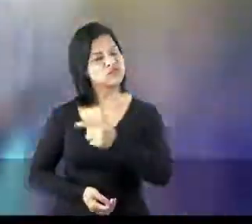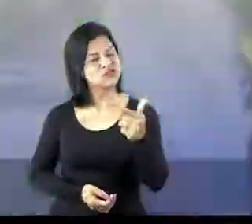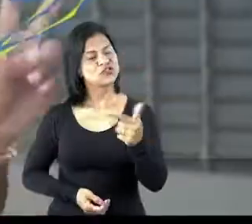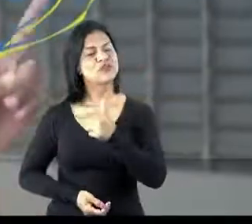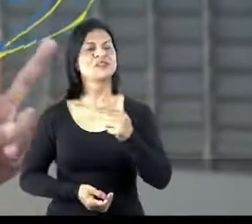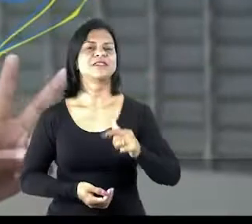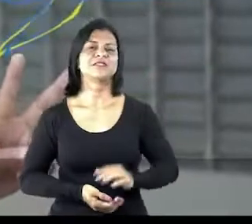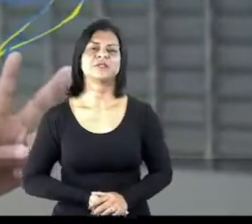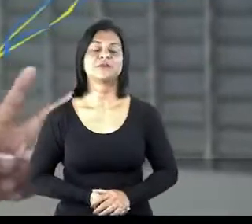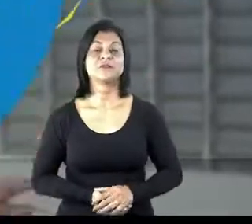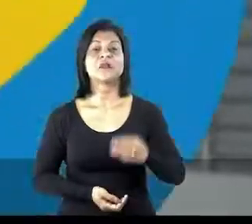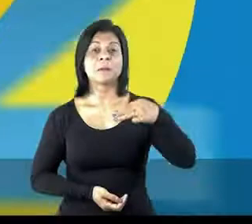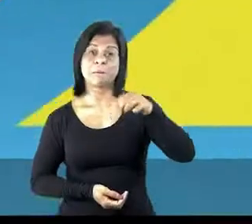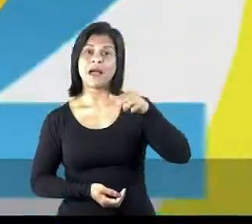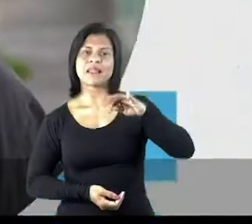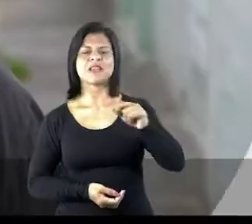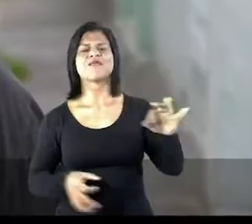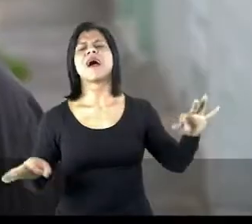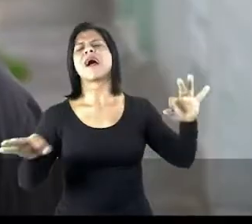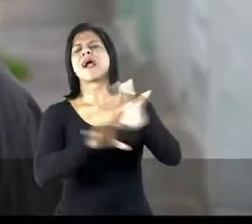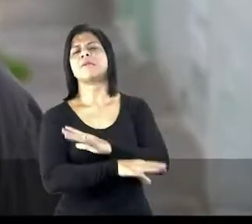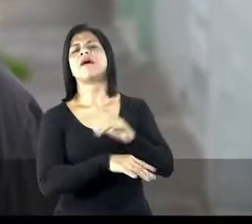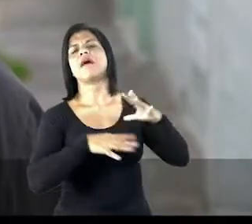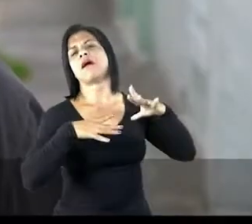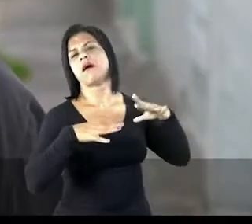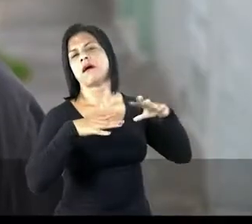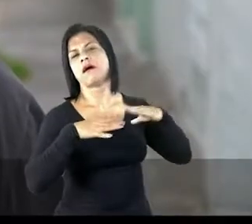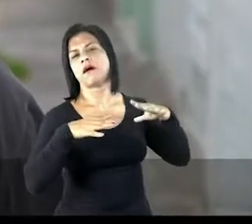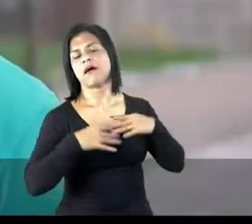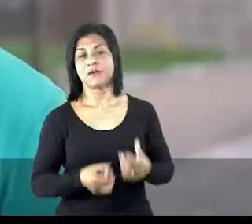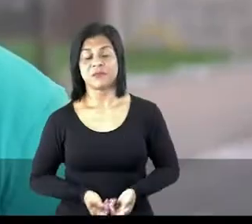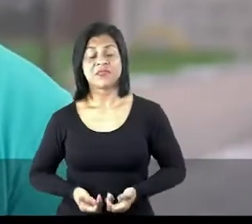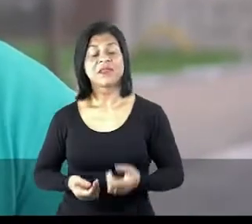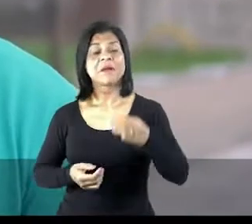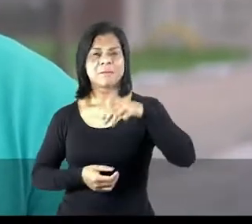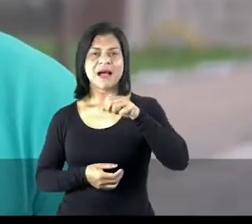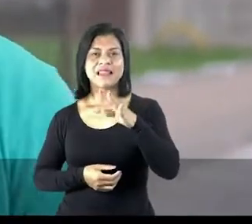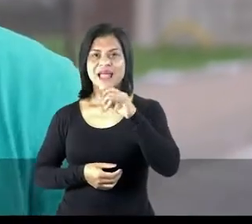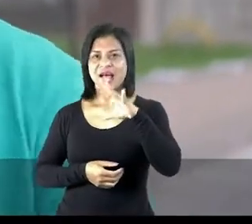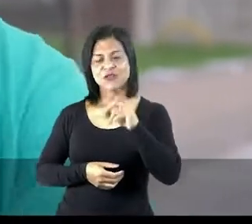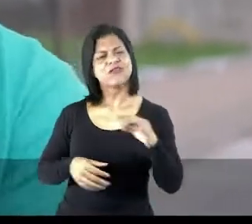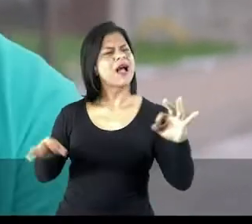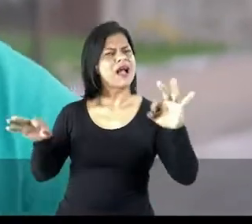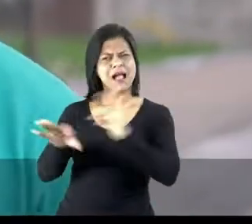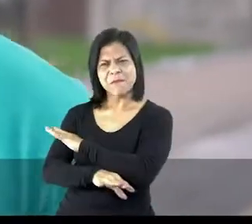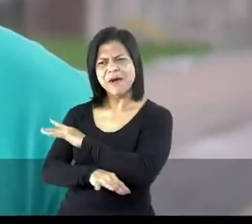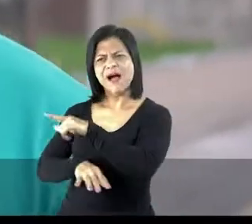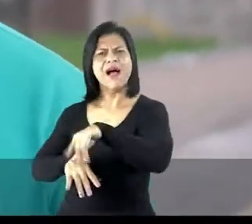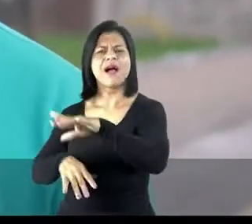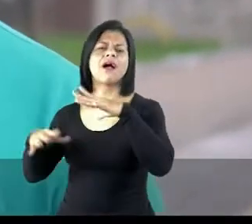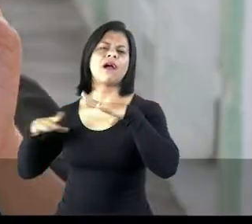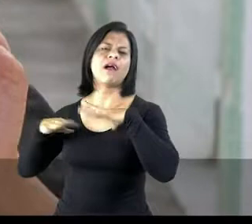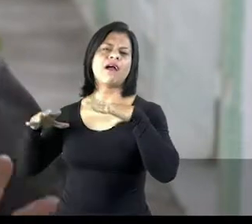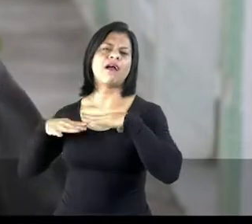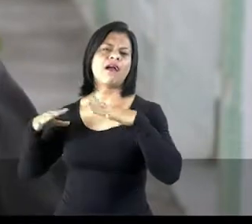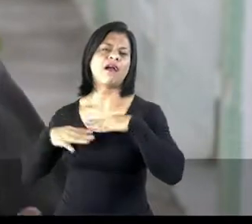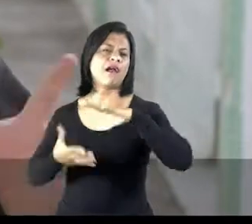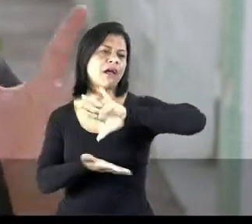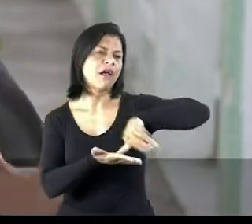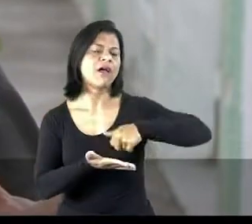É 22. Manato vai acabar com a mamata. Você falou Manato. Manato vai acabar com a mamata.